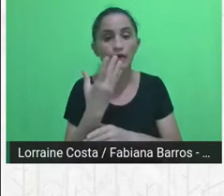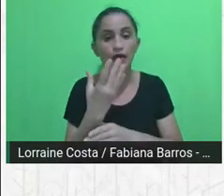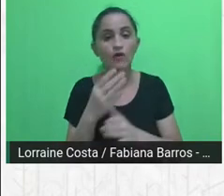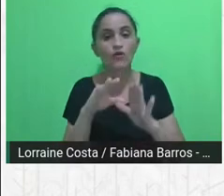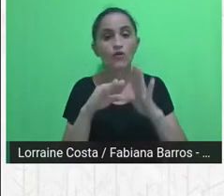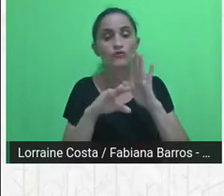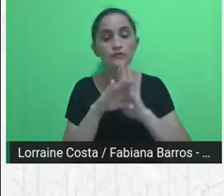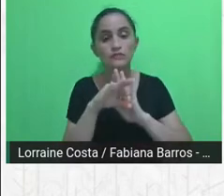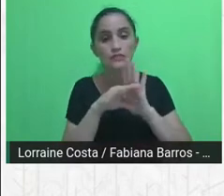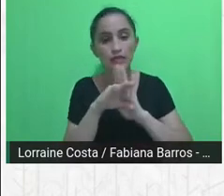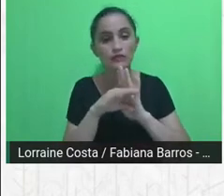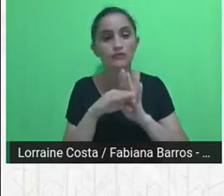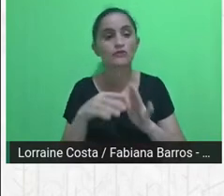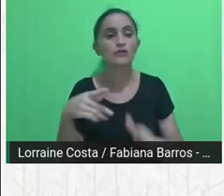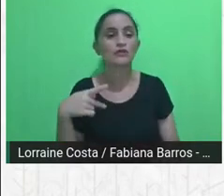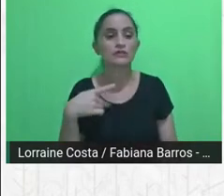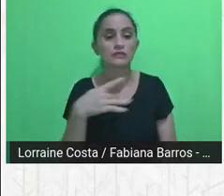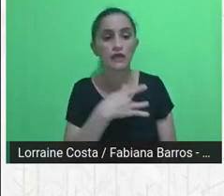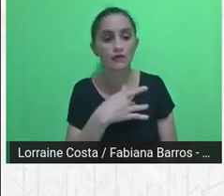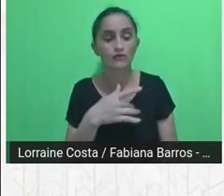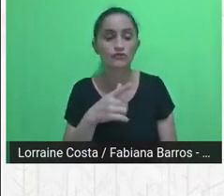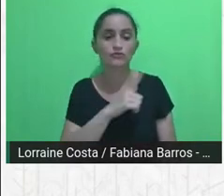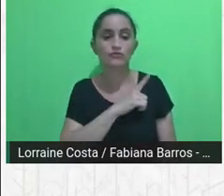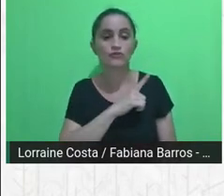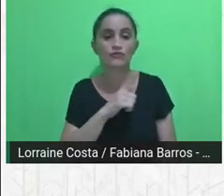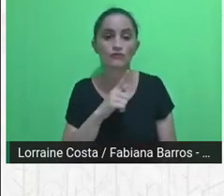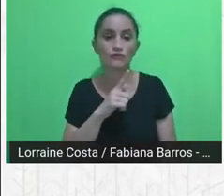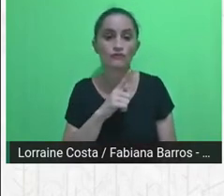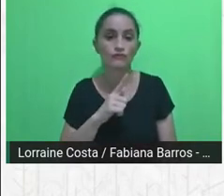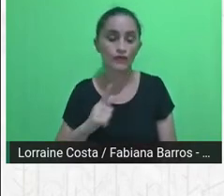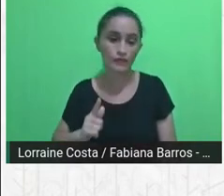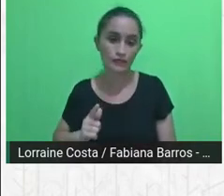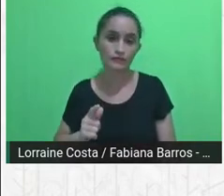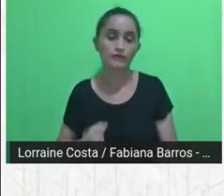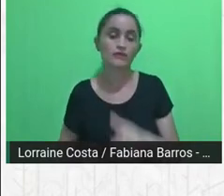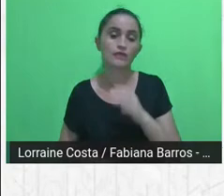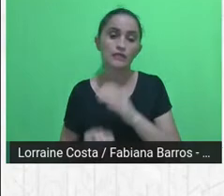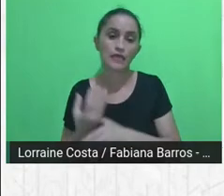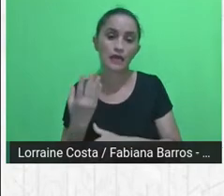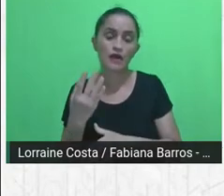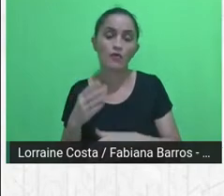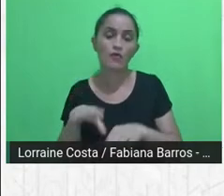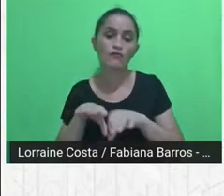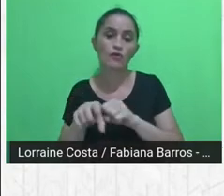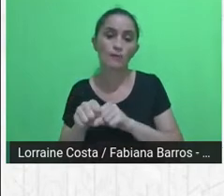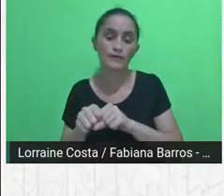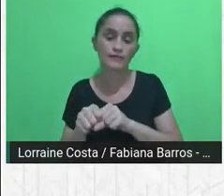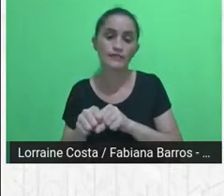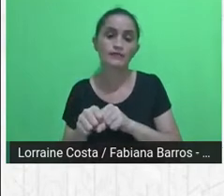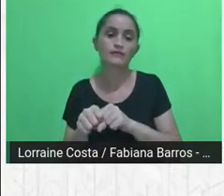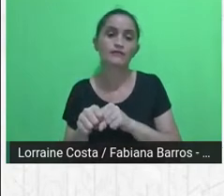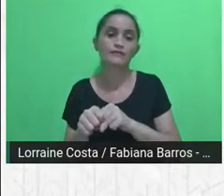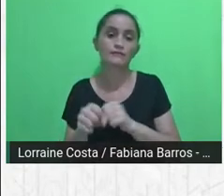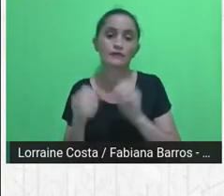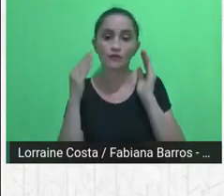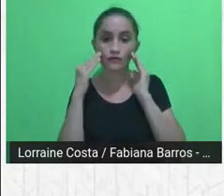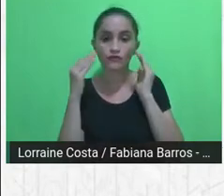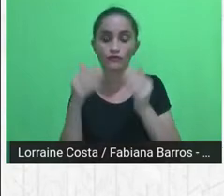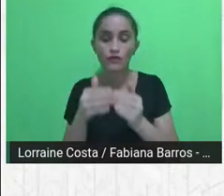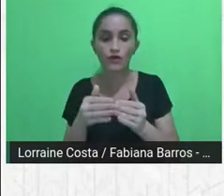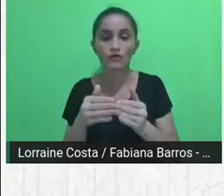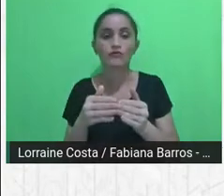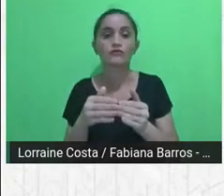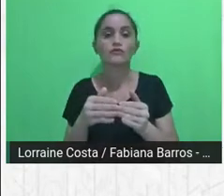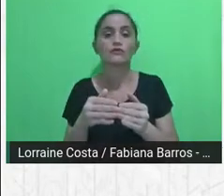e dessa, dessa formação, dessa carreira consolidada no Estado, e